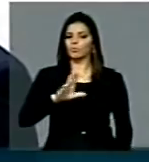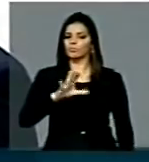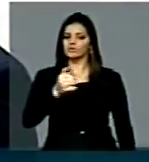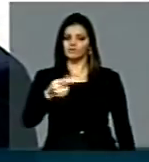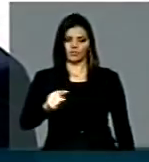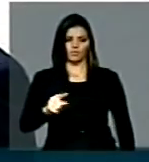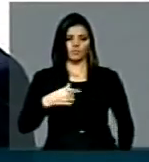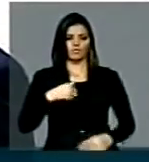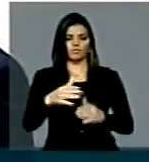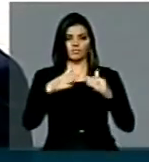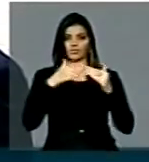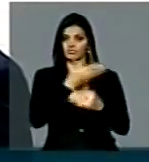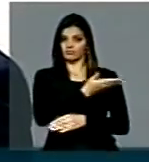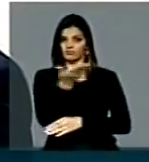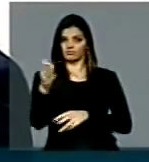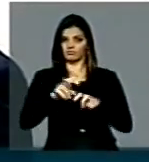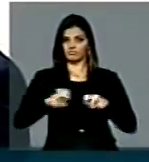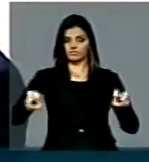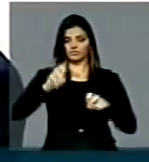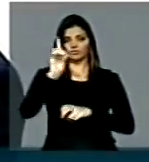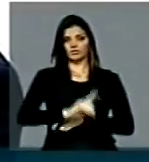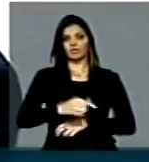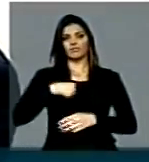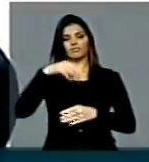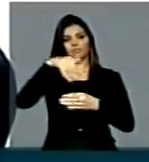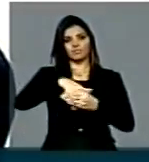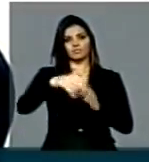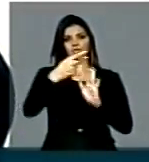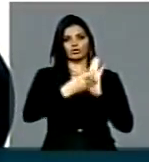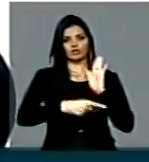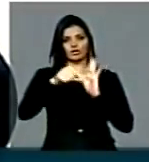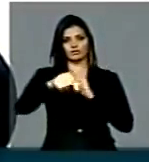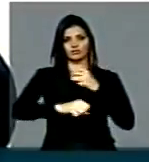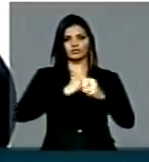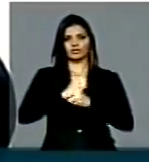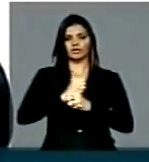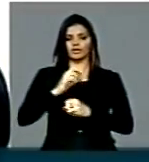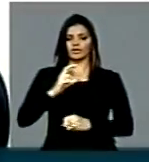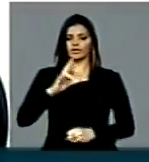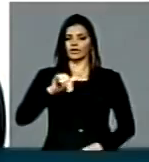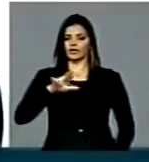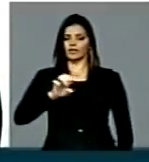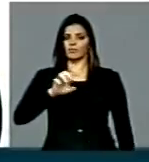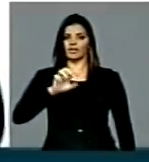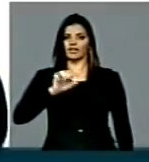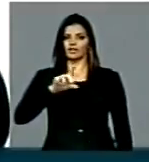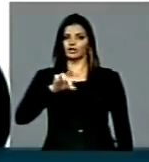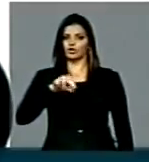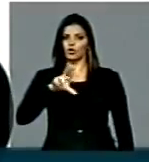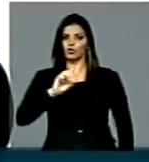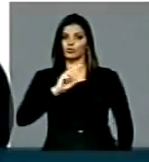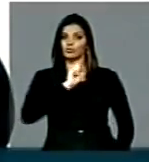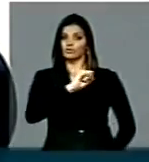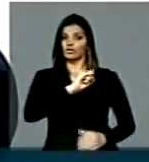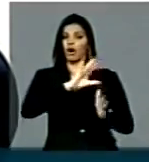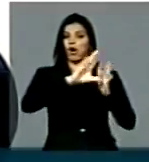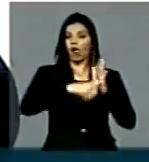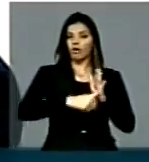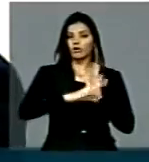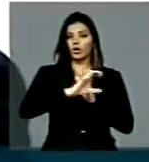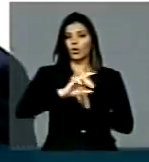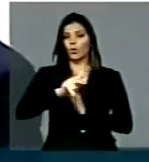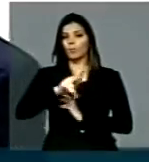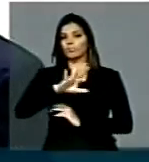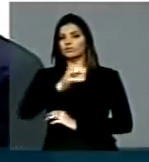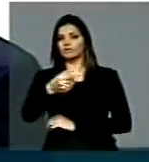para que votemos ainda este ano o projeto que transforma em crime hediondo o crime de corrupção, uma vez